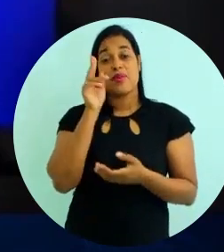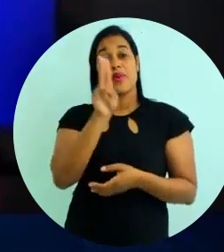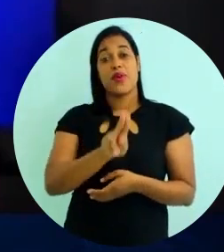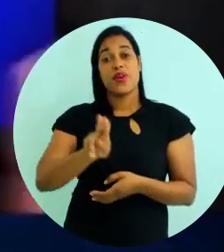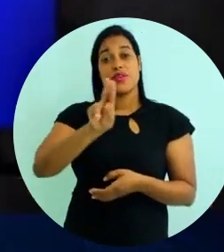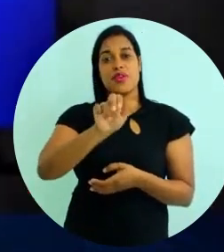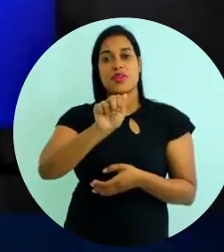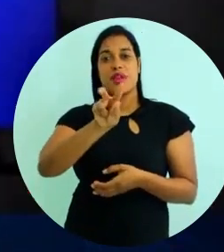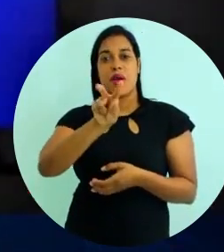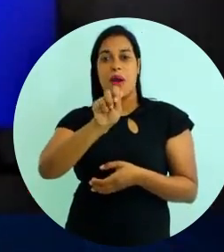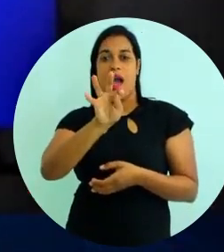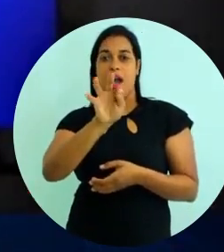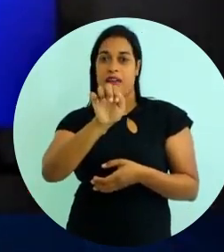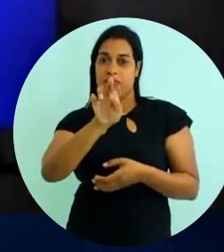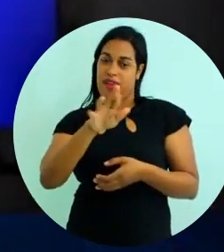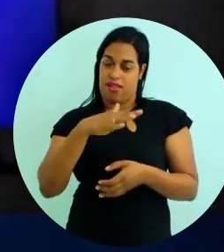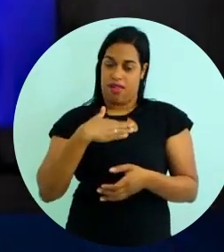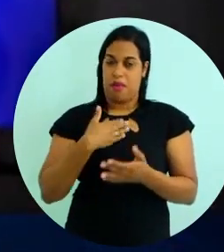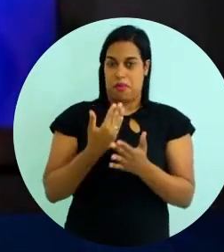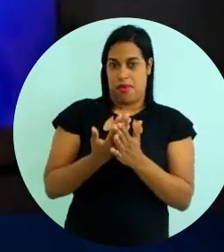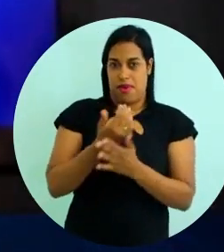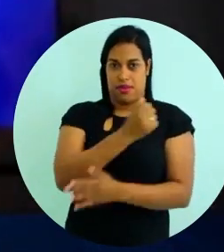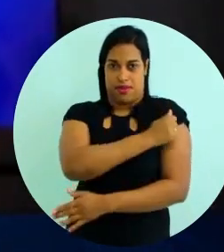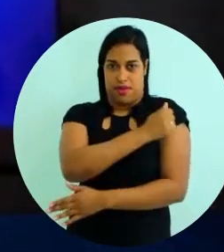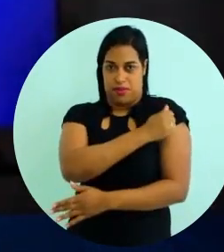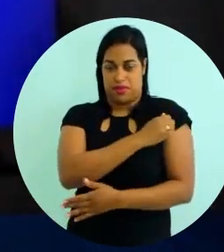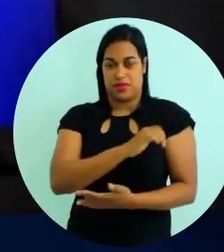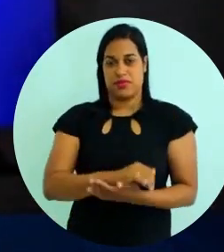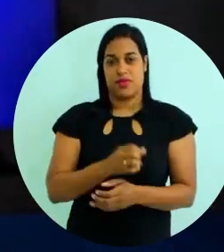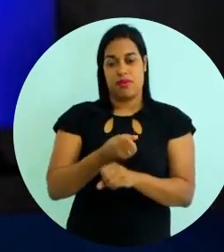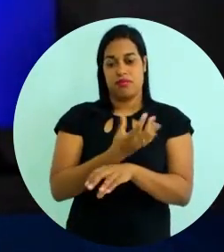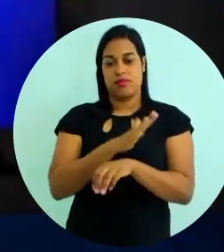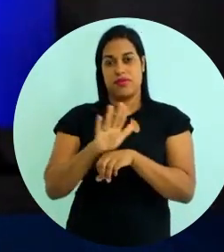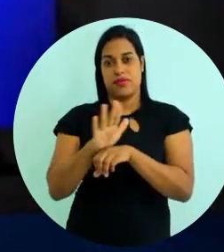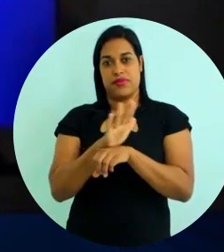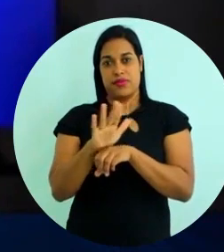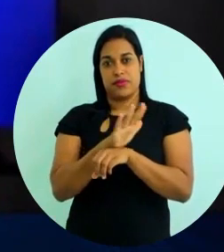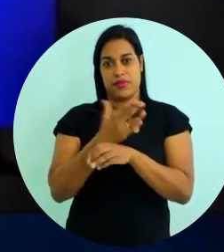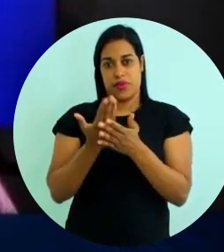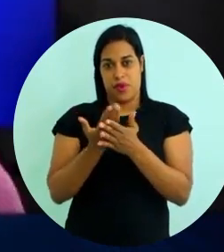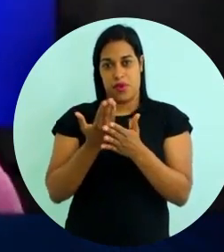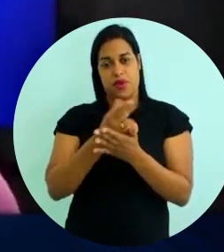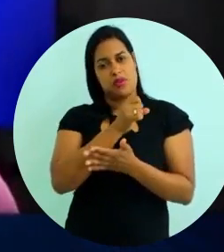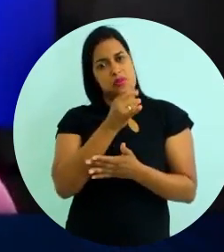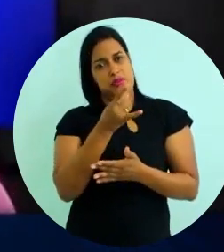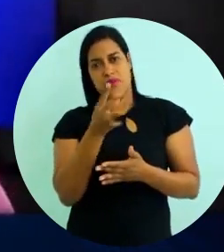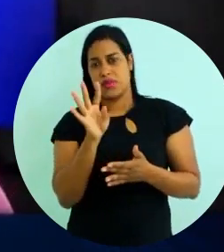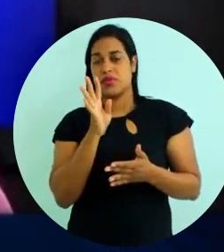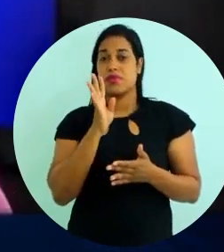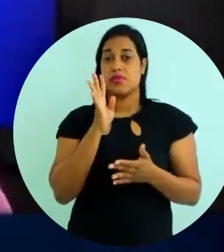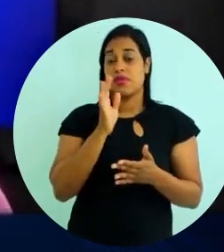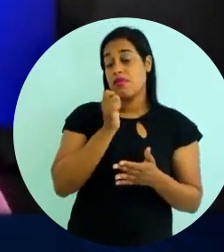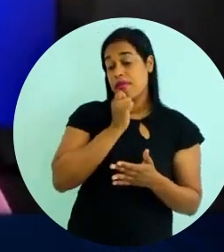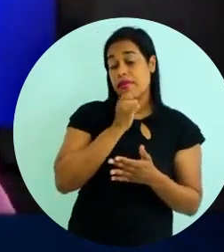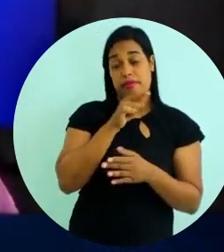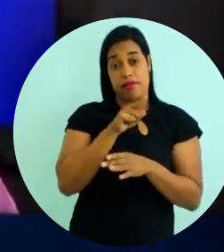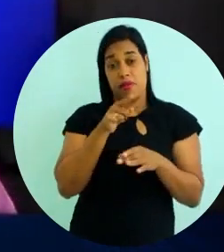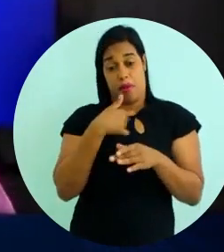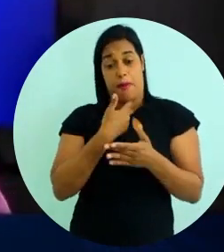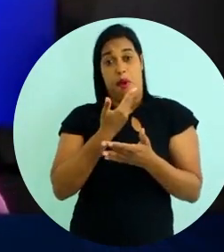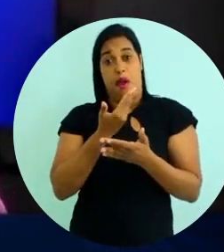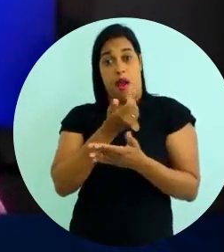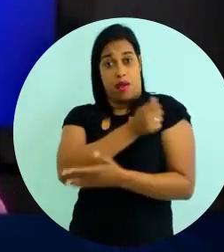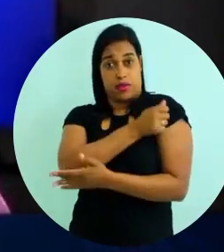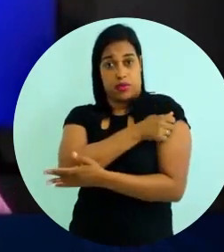um avatar nas minhas aulas virtuais, nas minhas videoaulas. Se você não foi meu aluno ainda, está